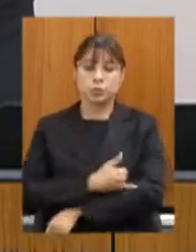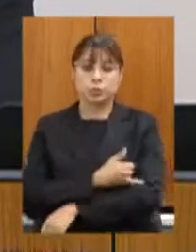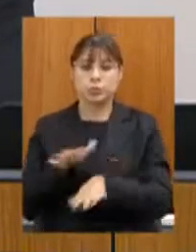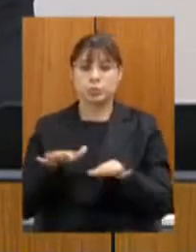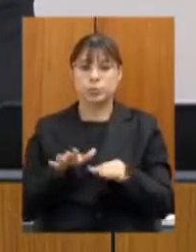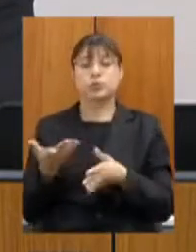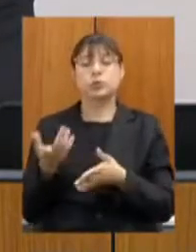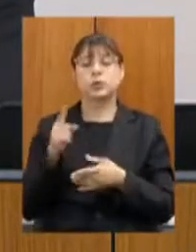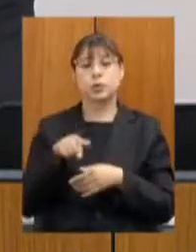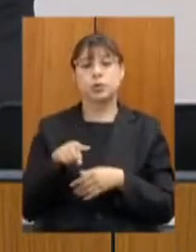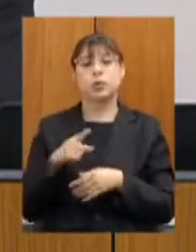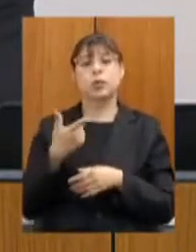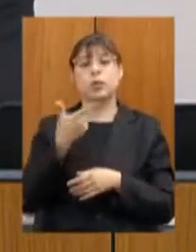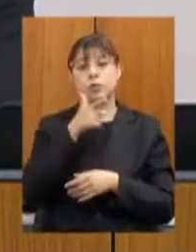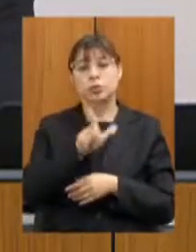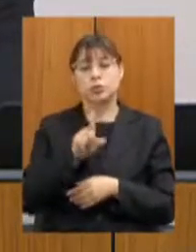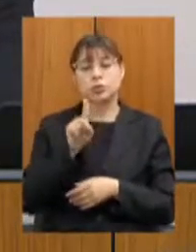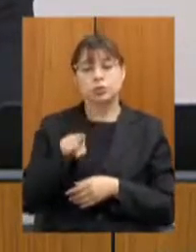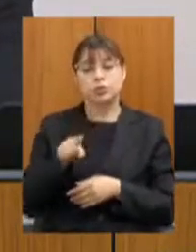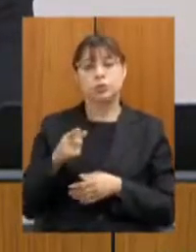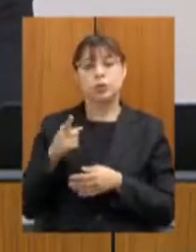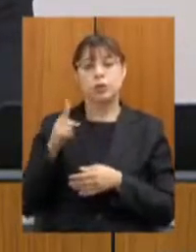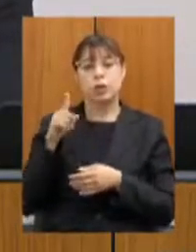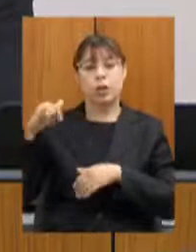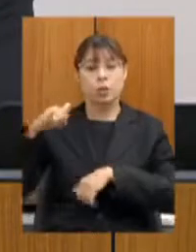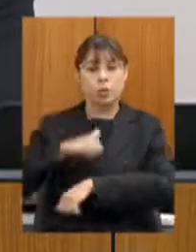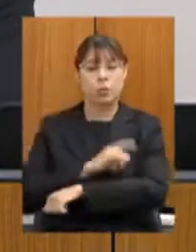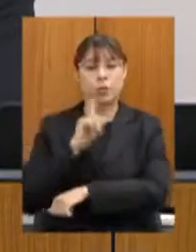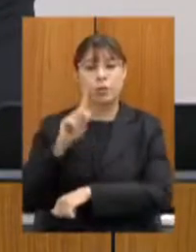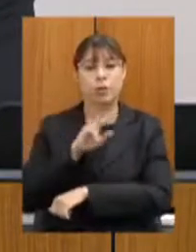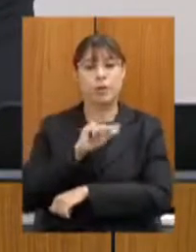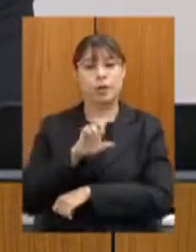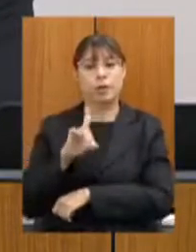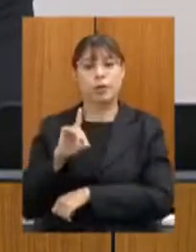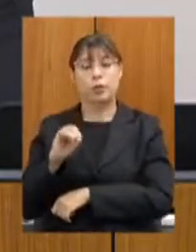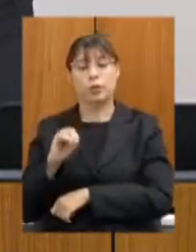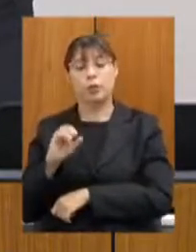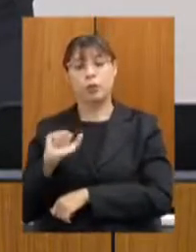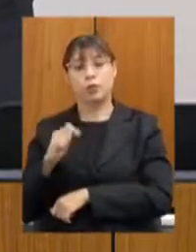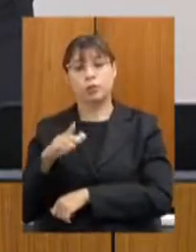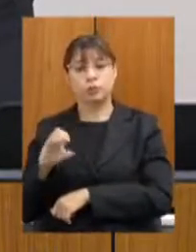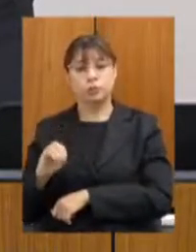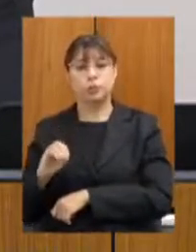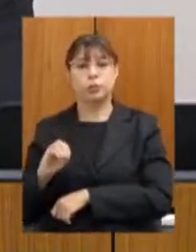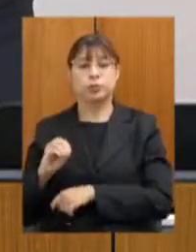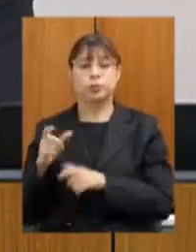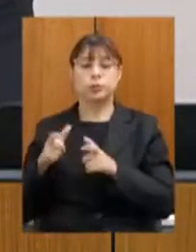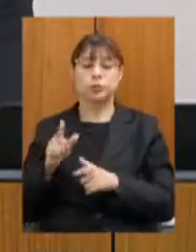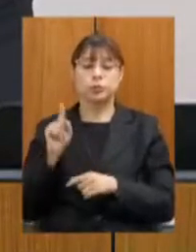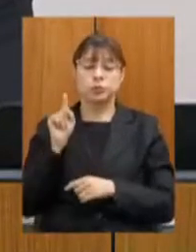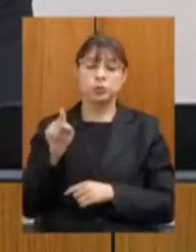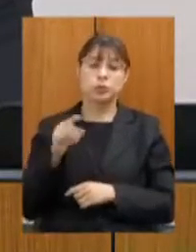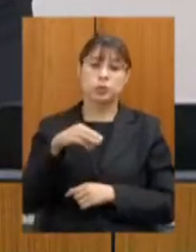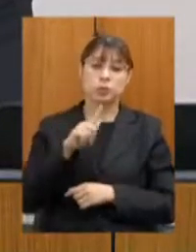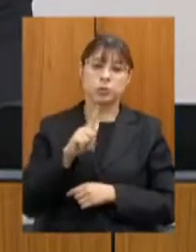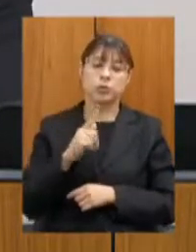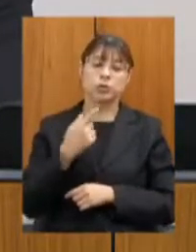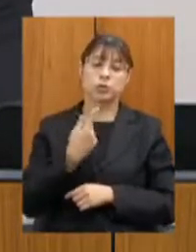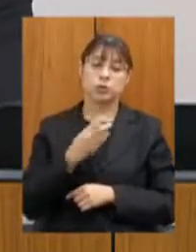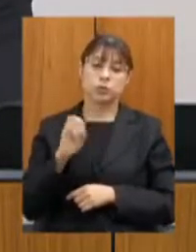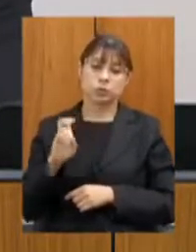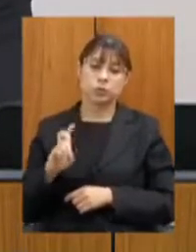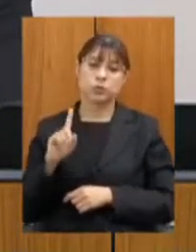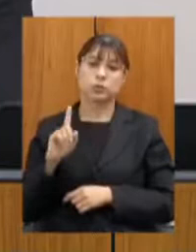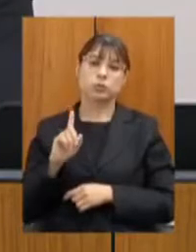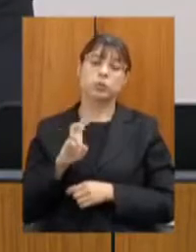providência para empenho para início das obras do aeroporto regional do Vale do Aço para manutenção do pavimento do 3DMG-105 entre Bertopes e Águas